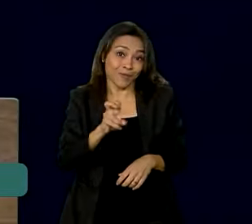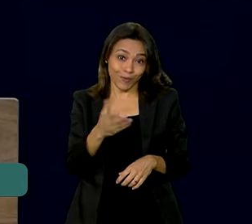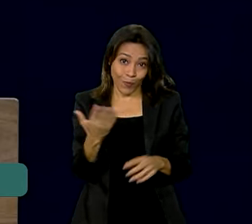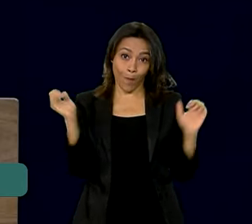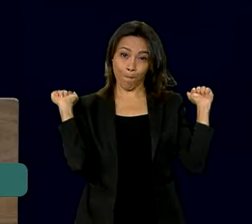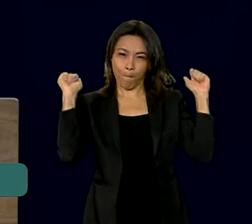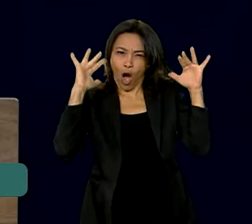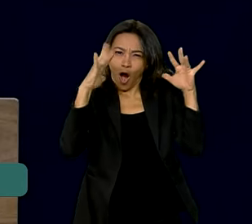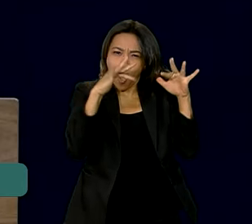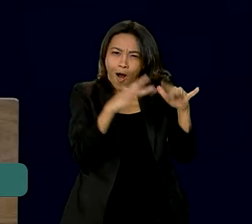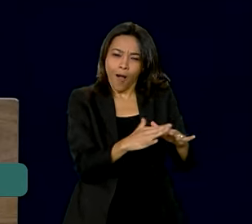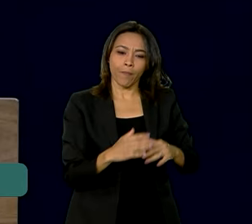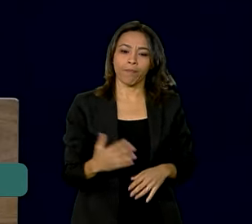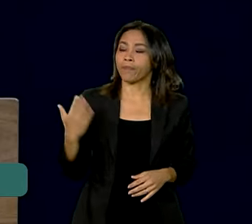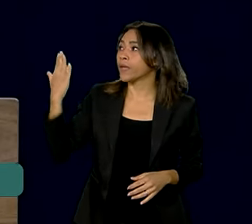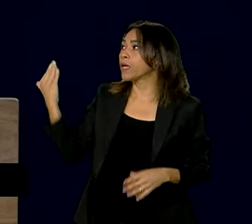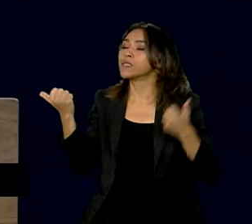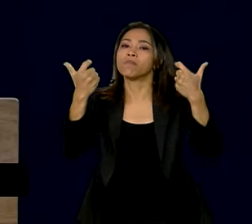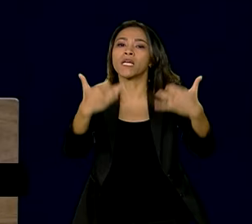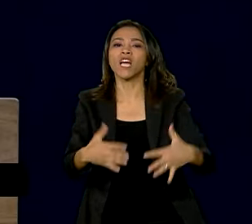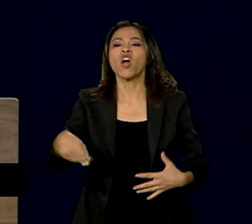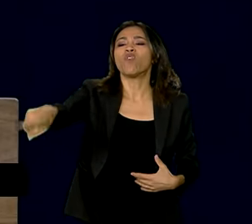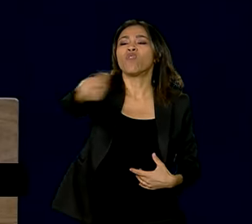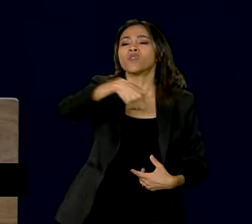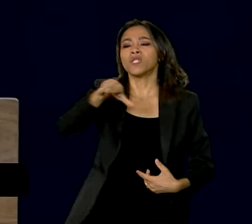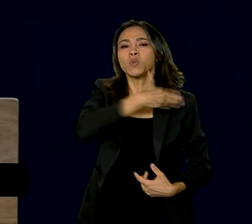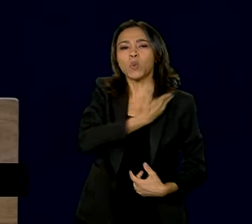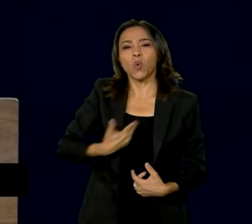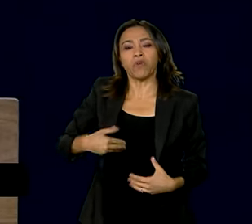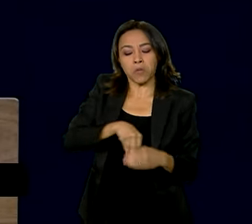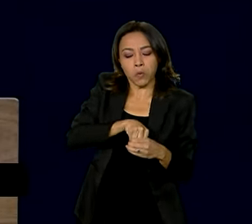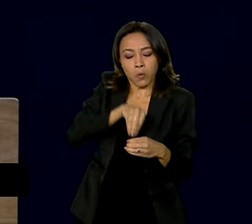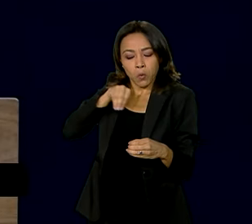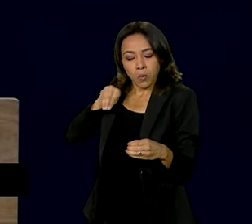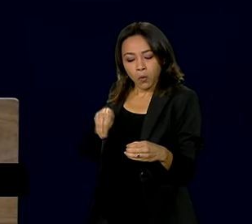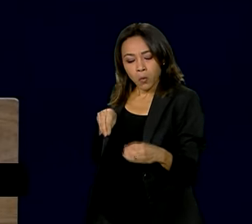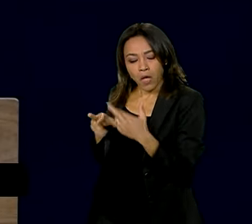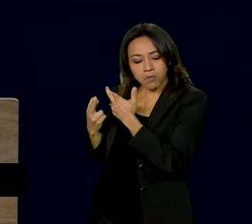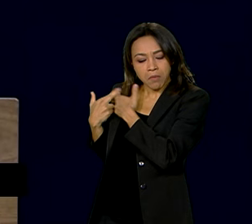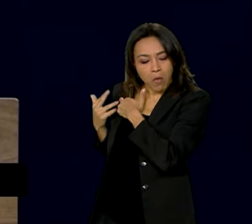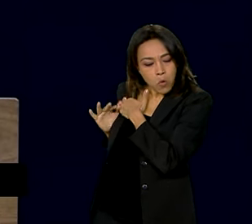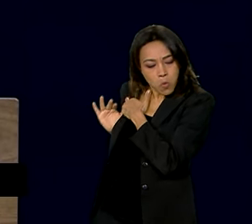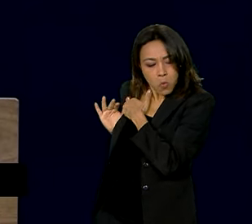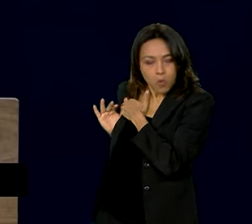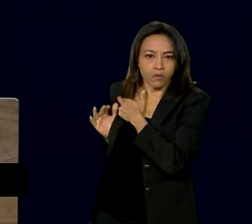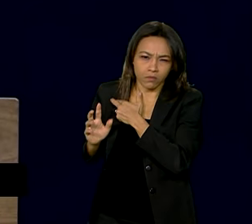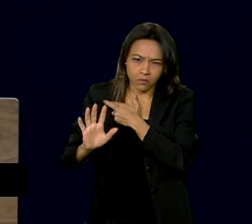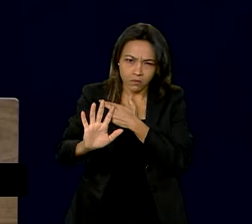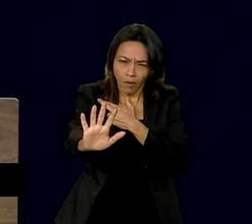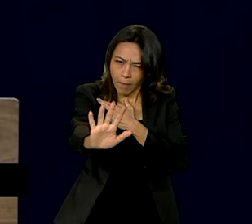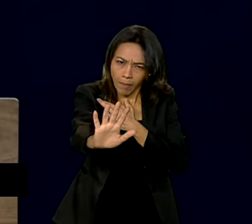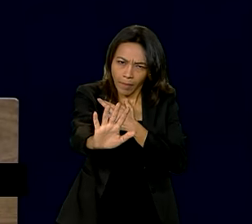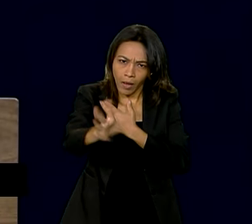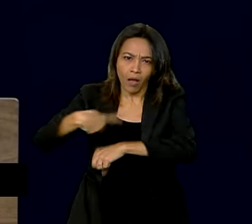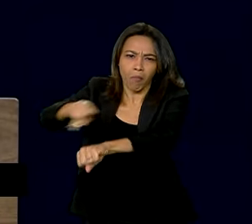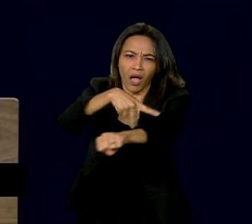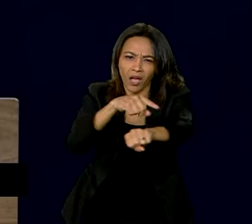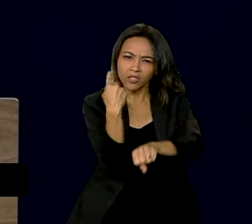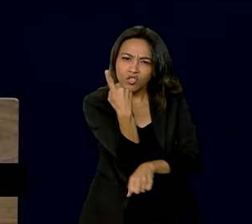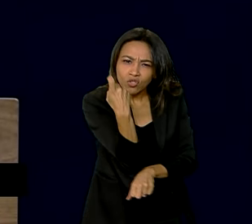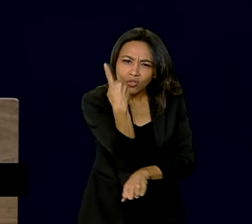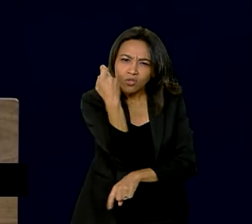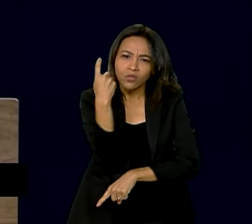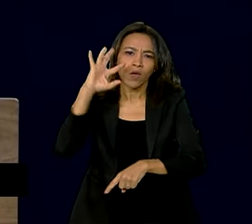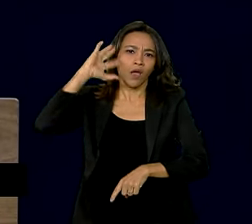Governantes, não pode ser eximido de suas responsabilidades. Nenhum país resolverá seus problemas sozinho.